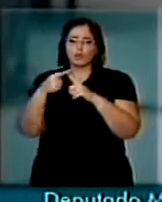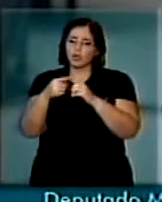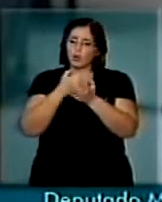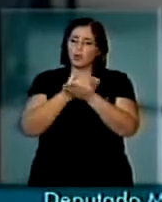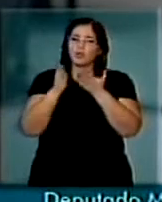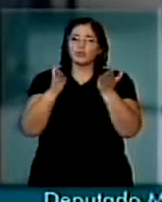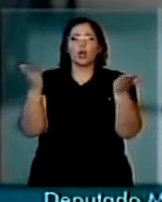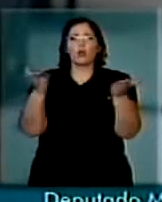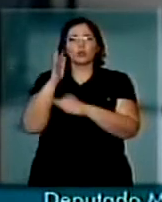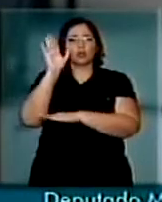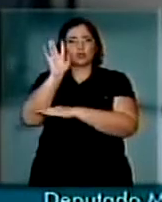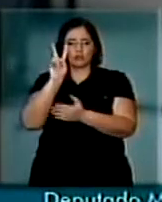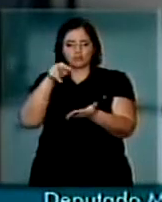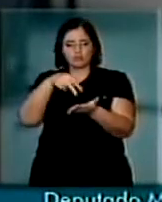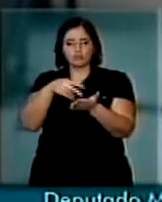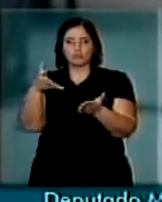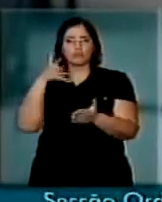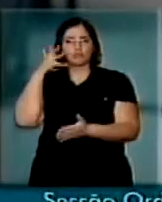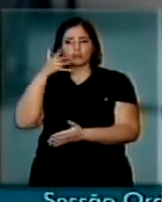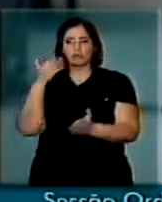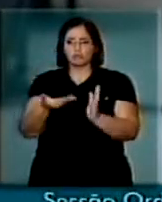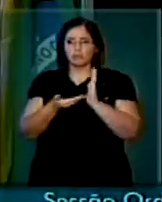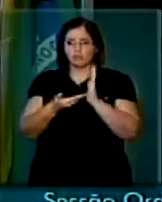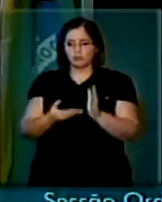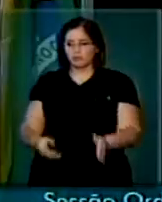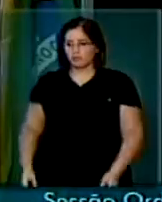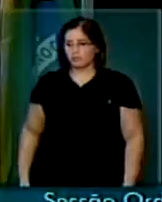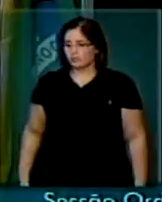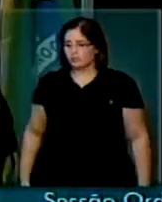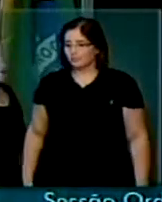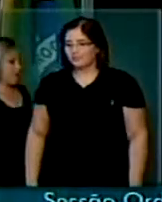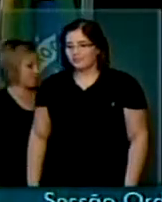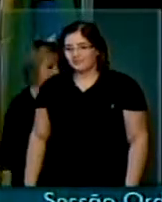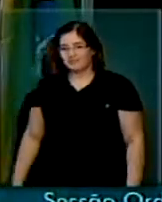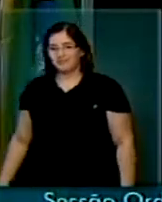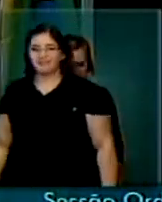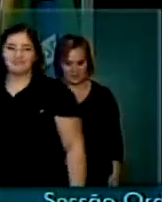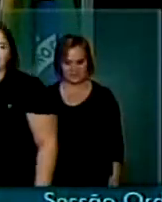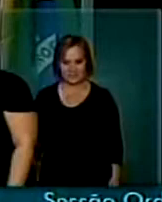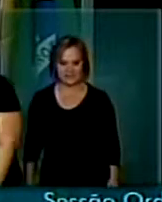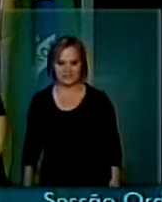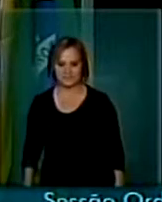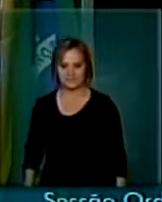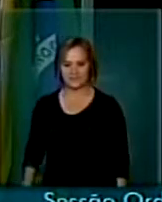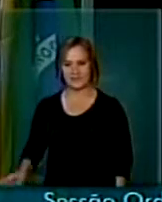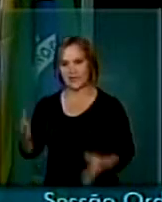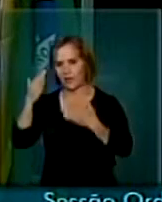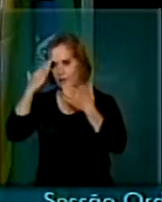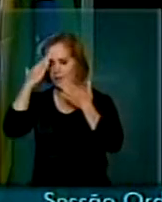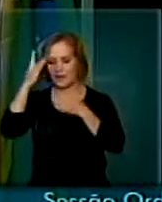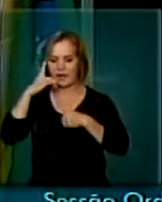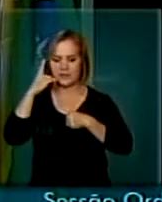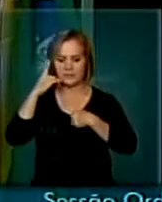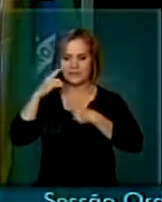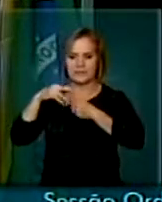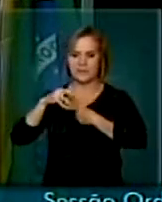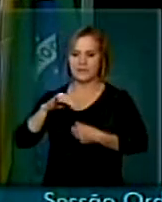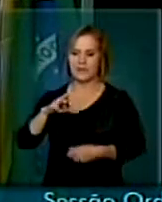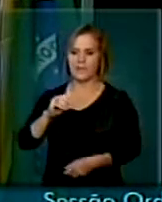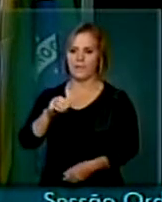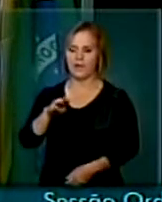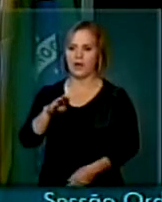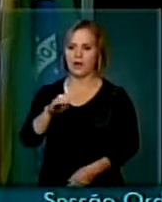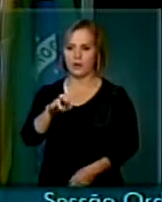na tarde de hoje na tribuna da casa. Obrigado, deputado Mauro Benevides, pela sua experiência aqui na casa. Me sinto lisonjado.